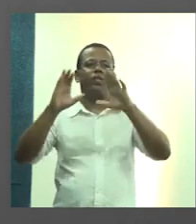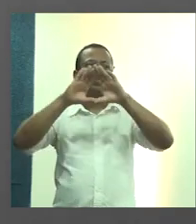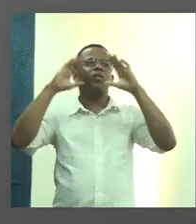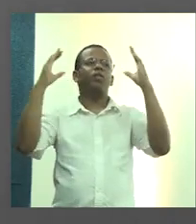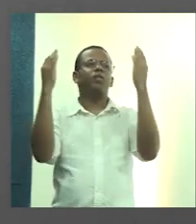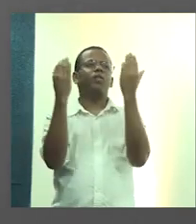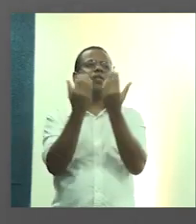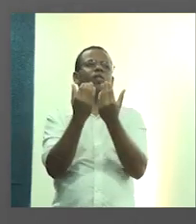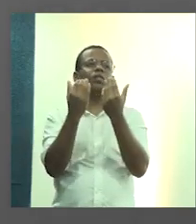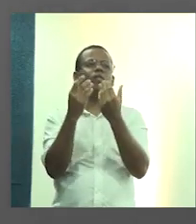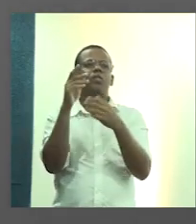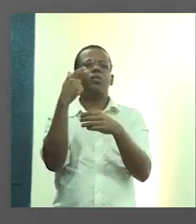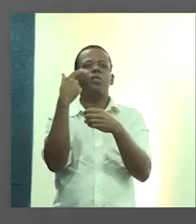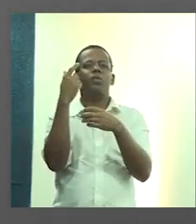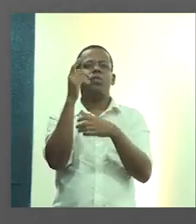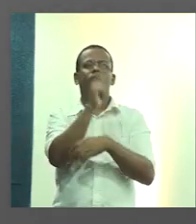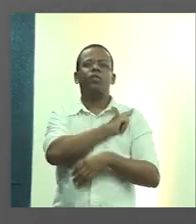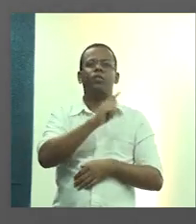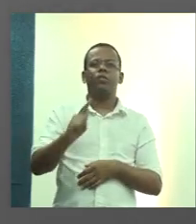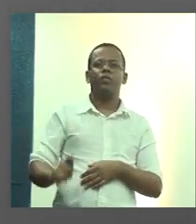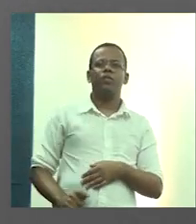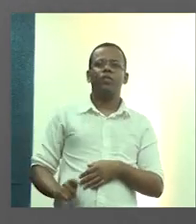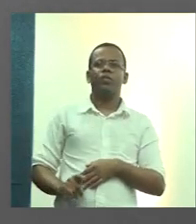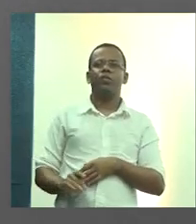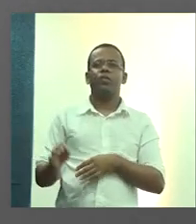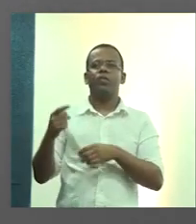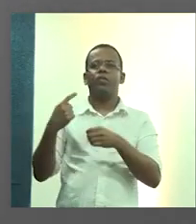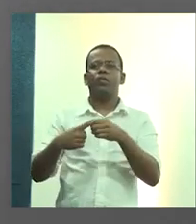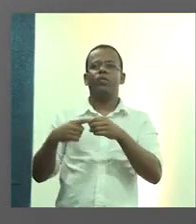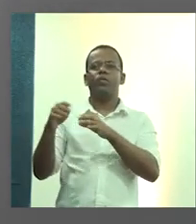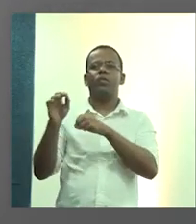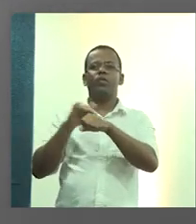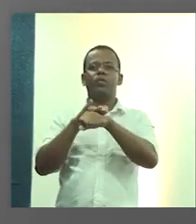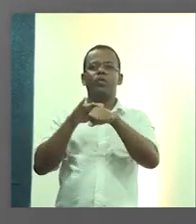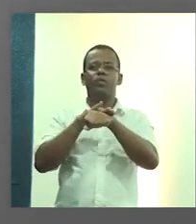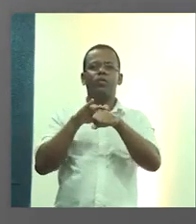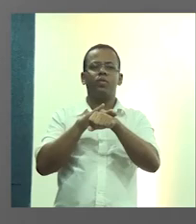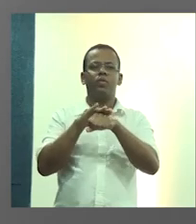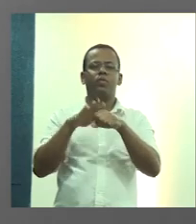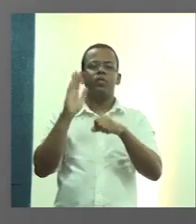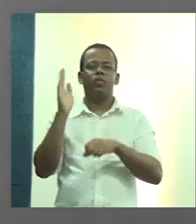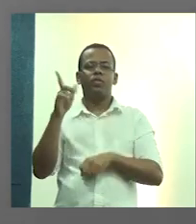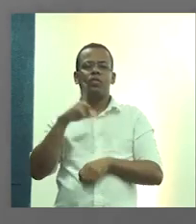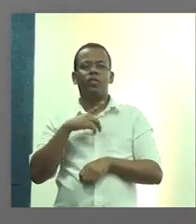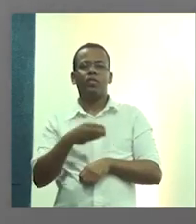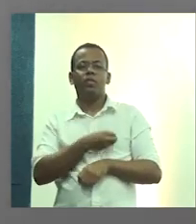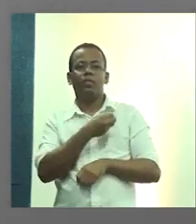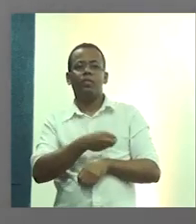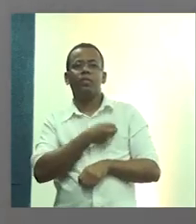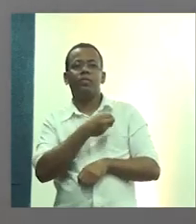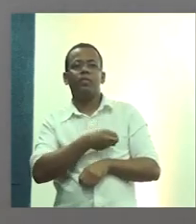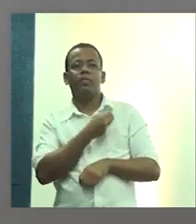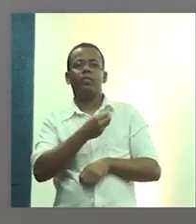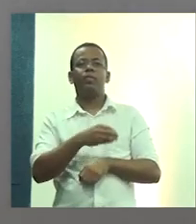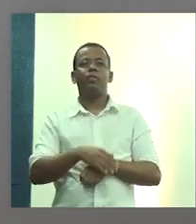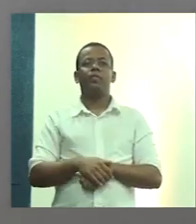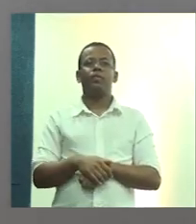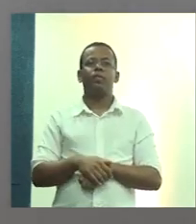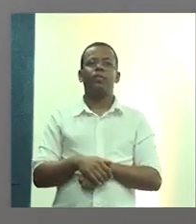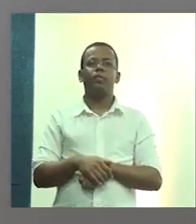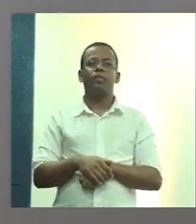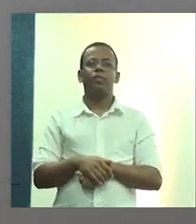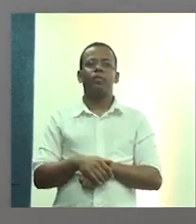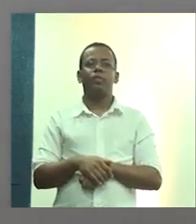firmados com o governo de municípios com o governo do Estado até sem a participação já do CAU. Então, deixar as coisas irem